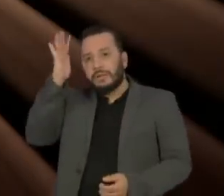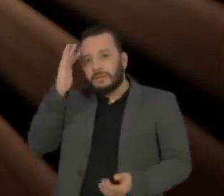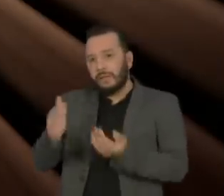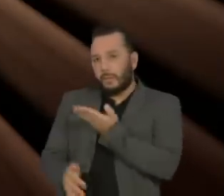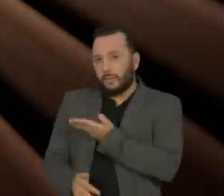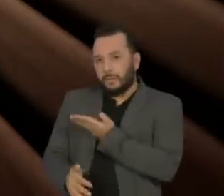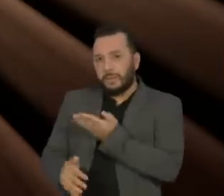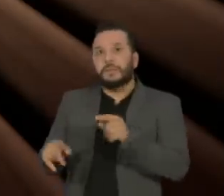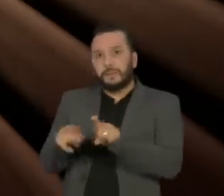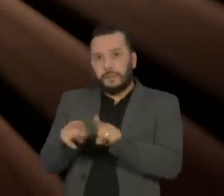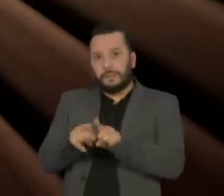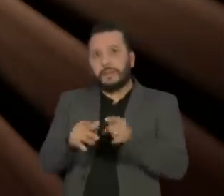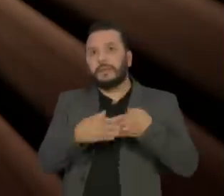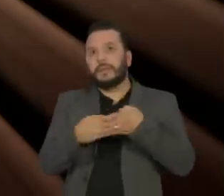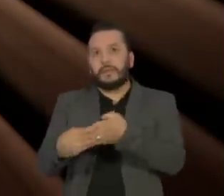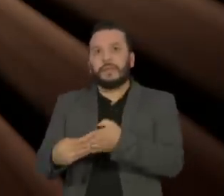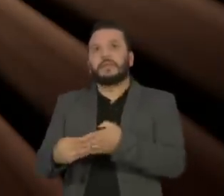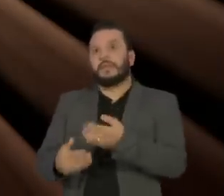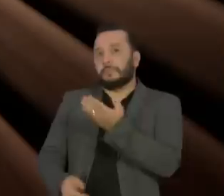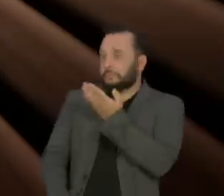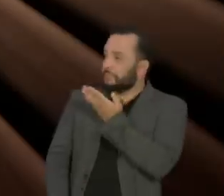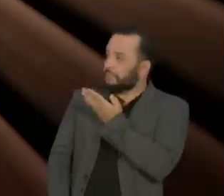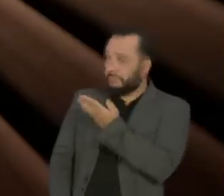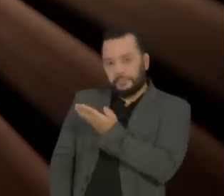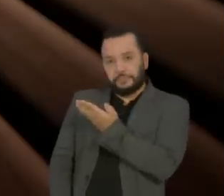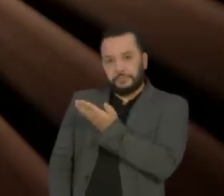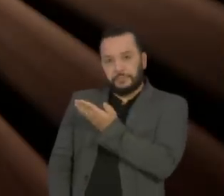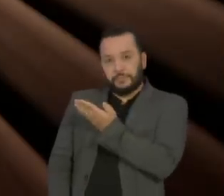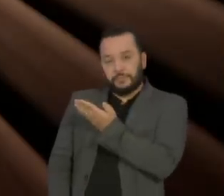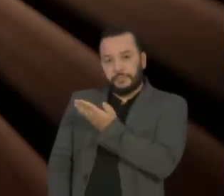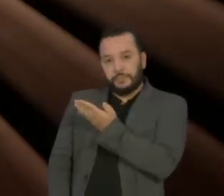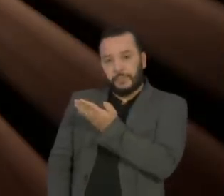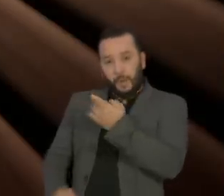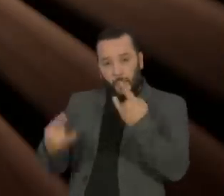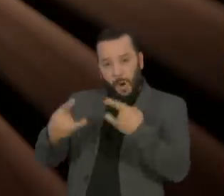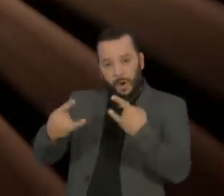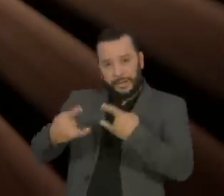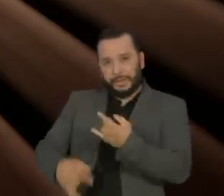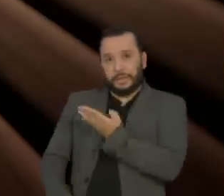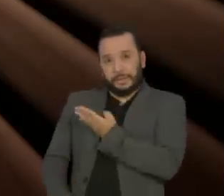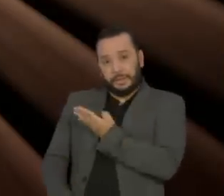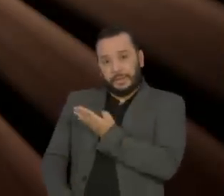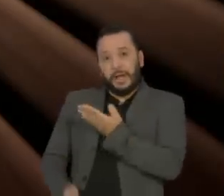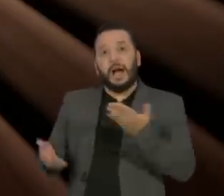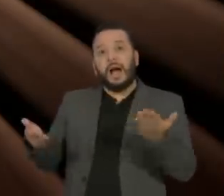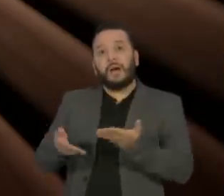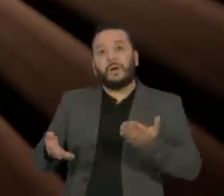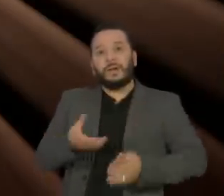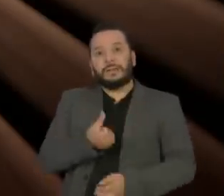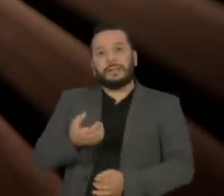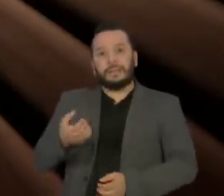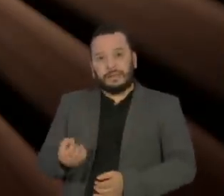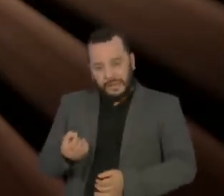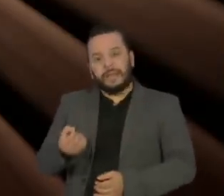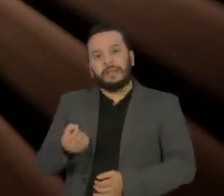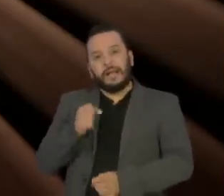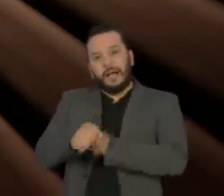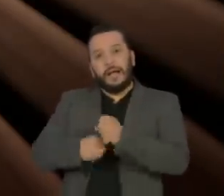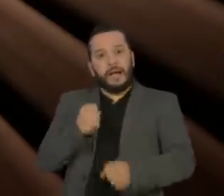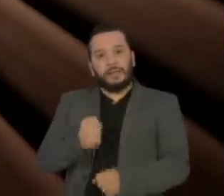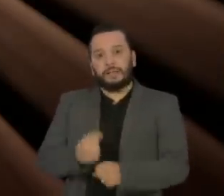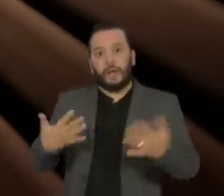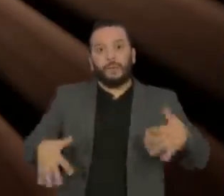Urbano, o Guia Politicamente Incorreto dos anos 80 pelo rock, e agora, com 60 anos a mil, a segunda